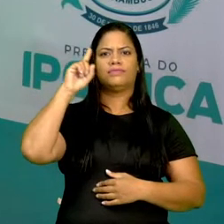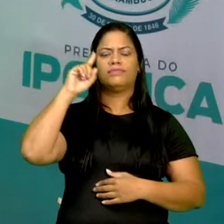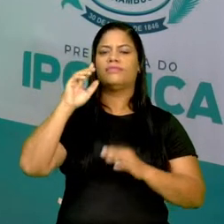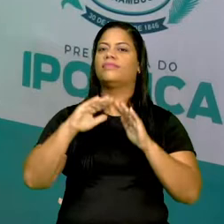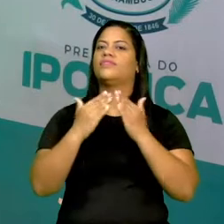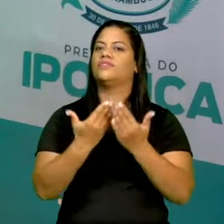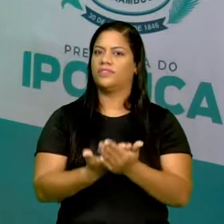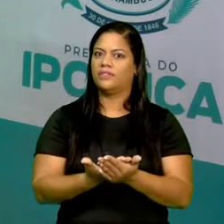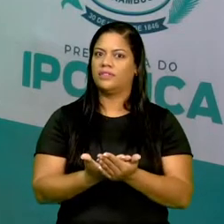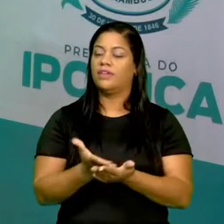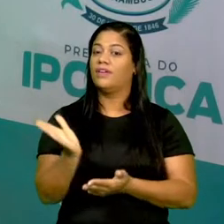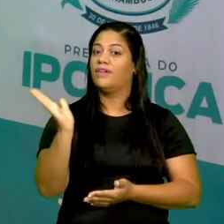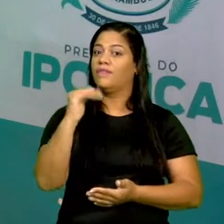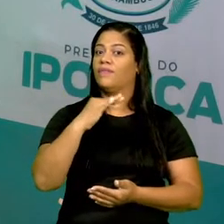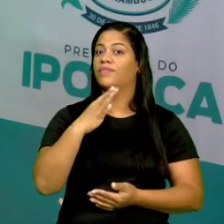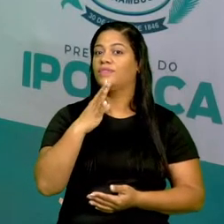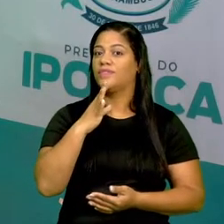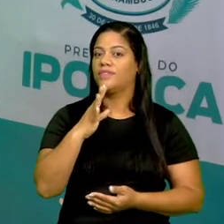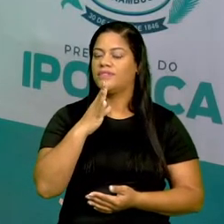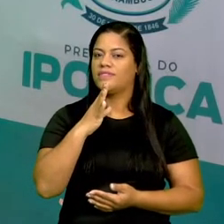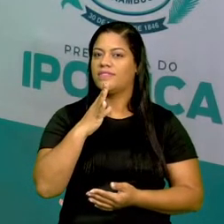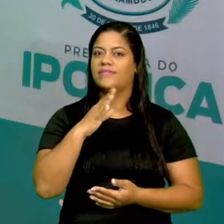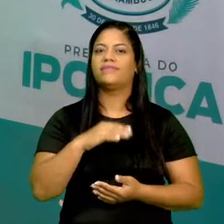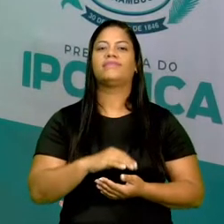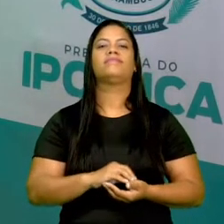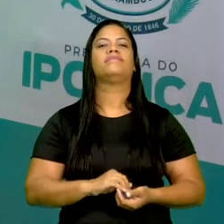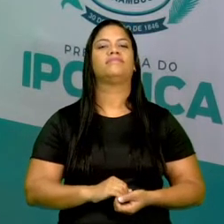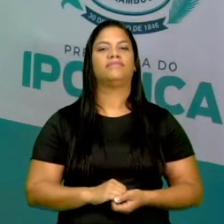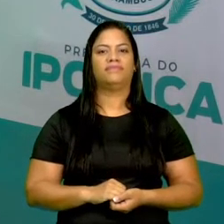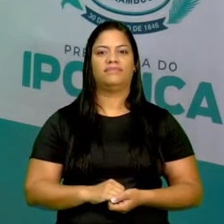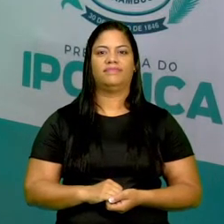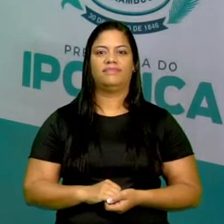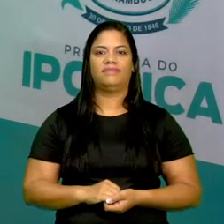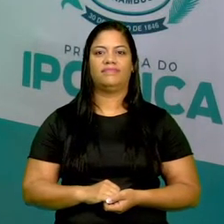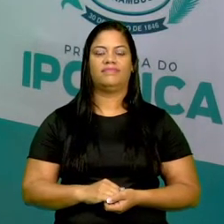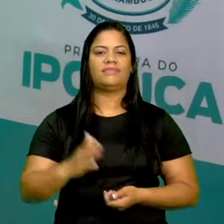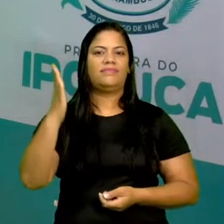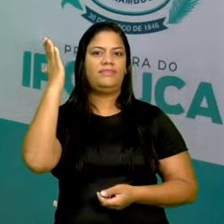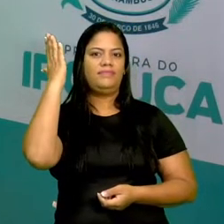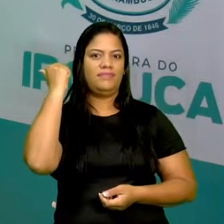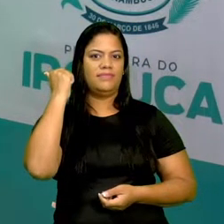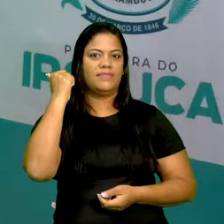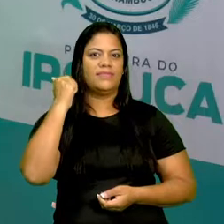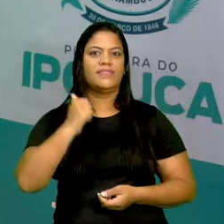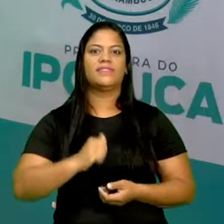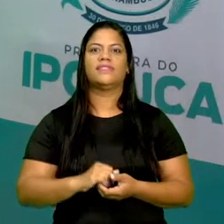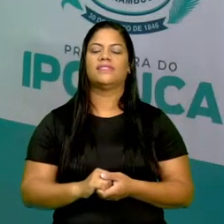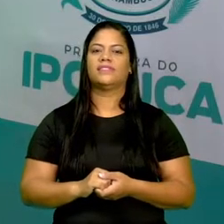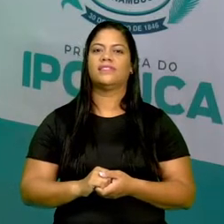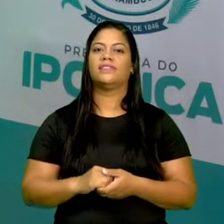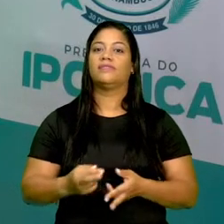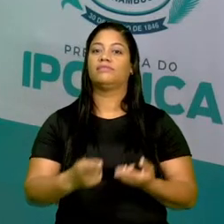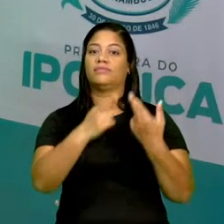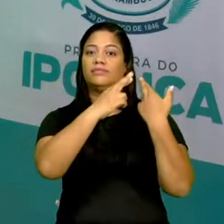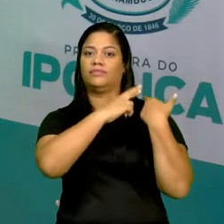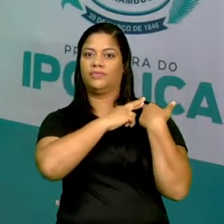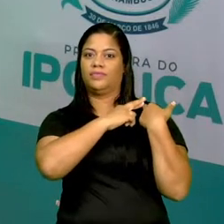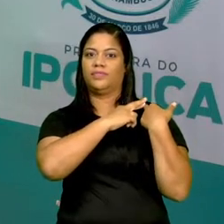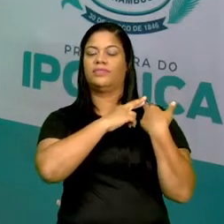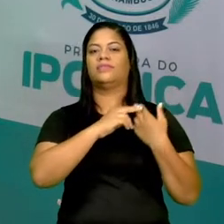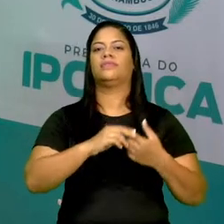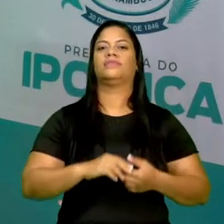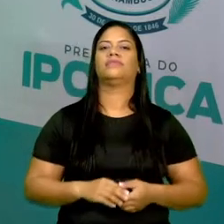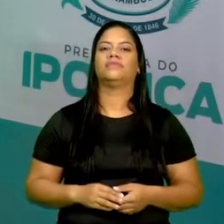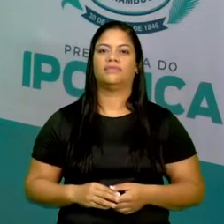E vamos conhecê-los um pouquinho mais e saber um pouquinho sobre a sua função, o seu